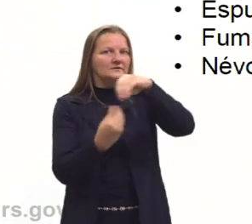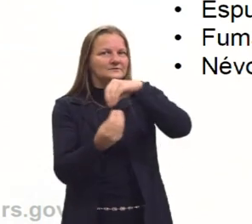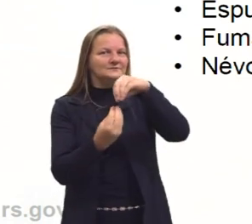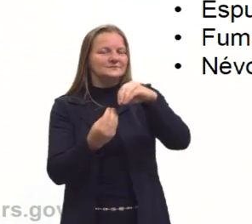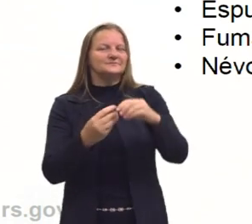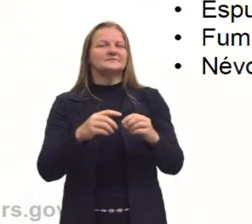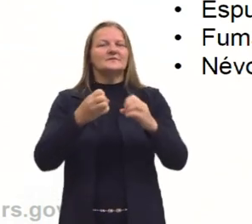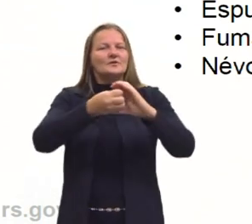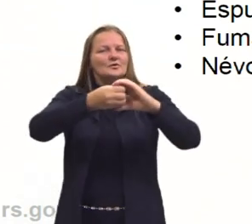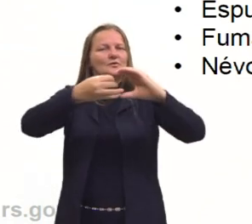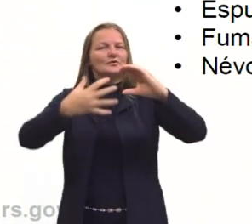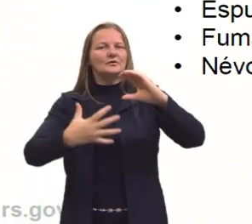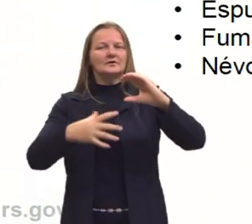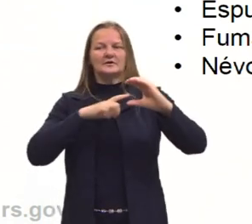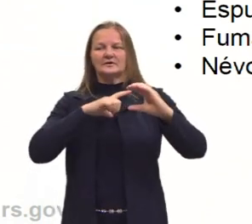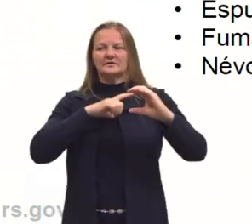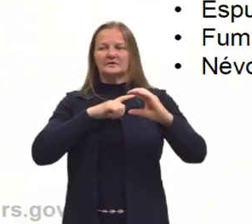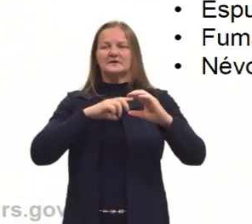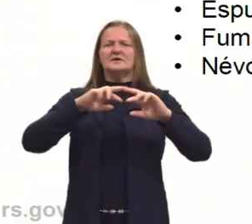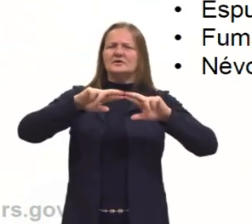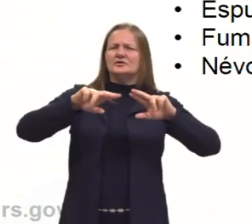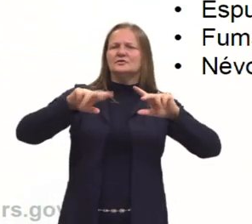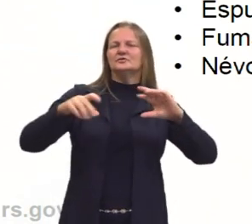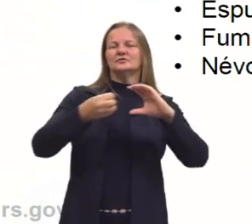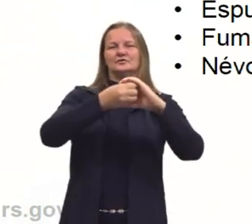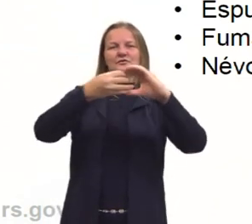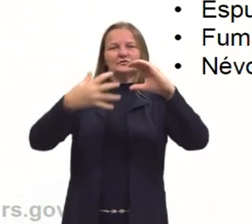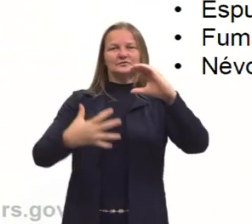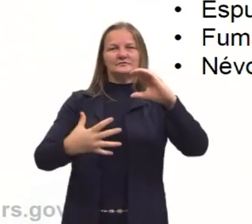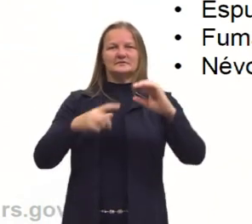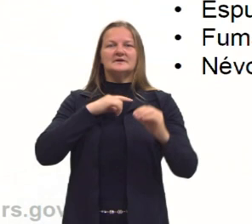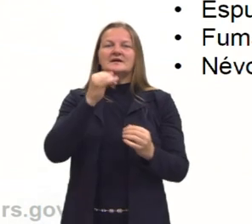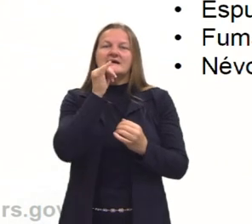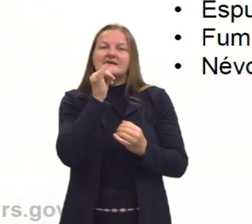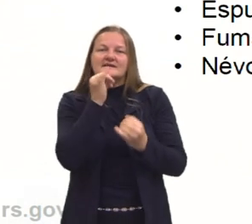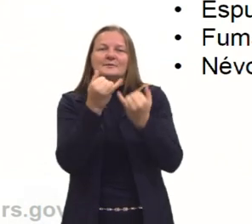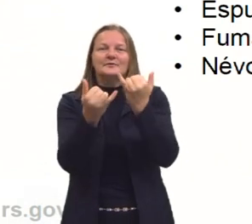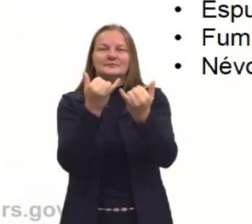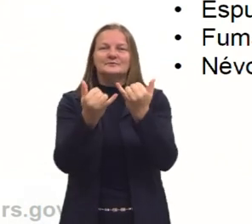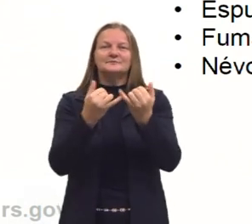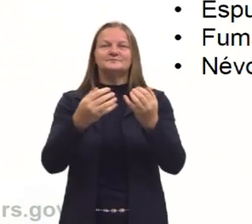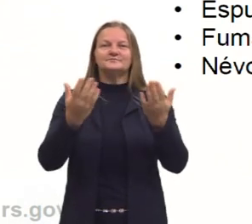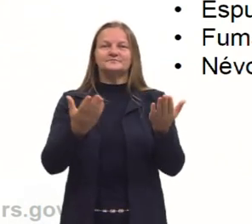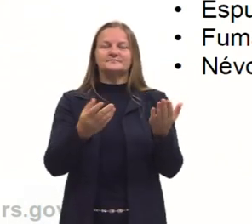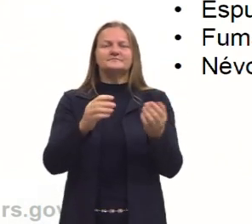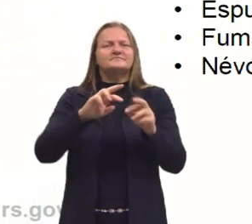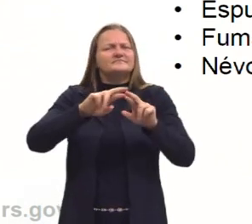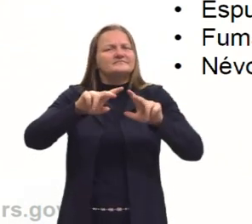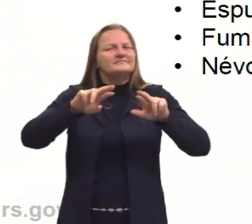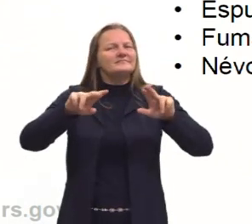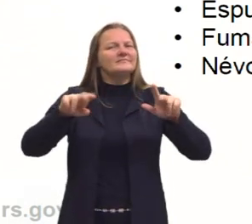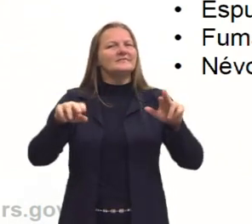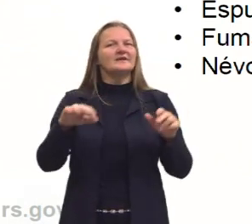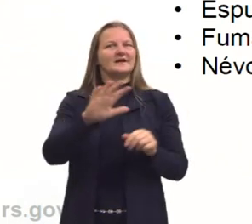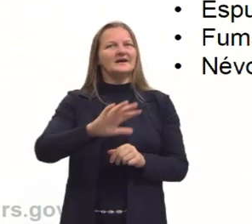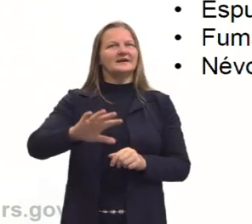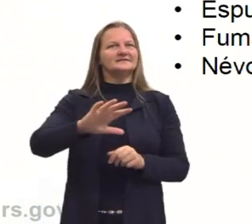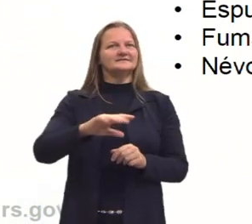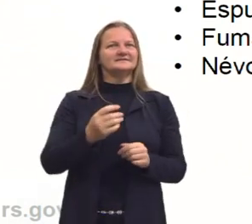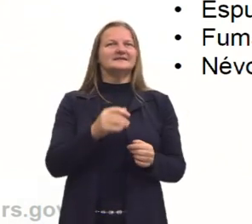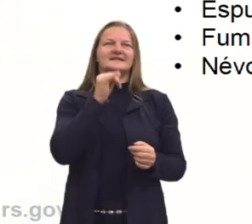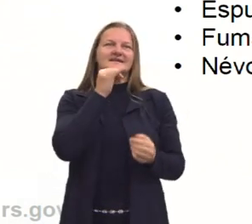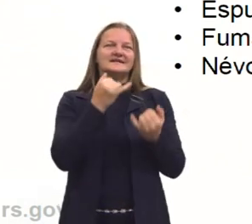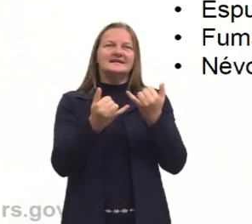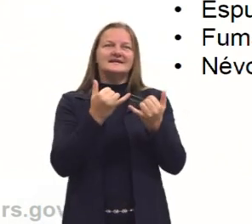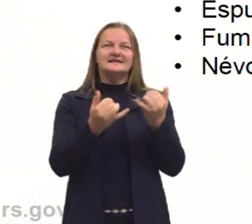classificações, nós temos outras classificações. E os exemplos que eu trouxe foram em diversas áreas. Temos